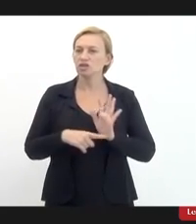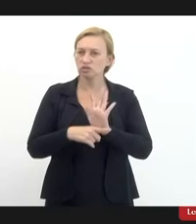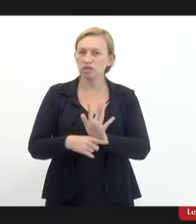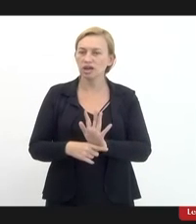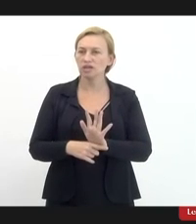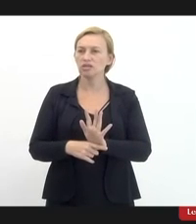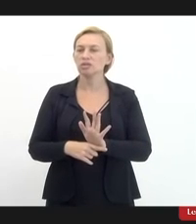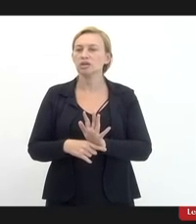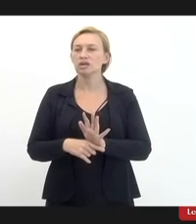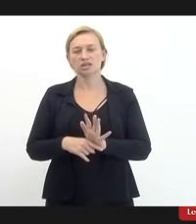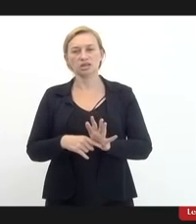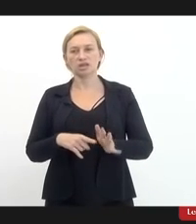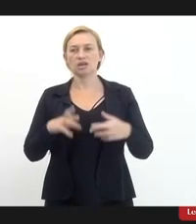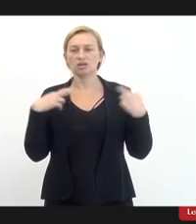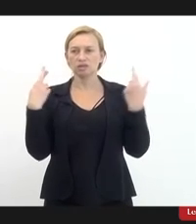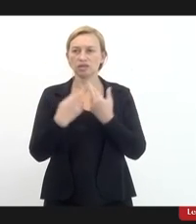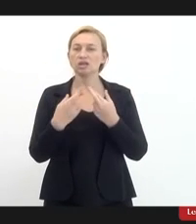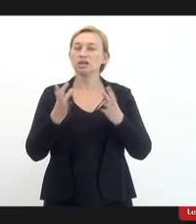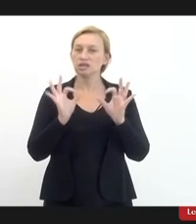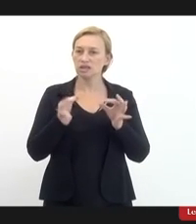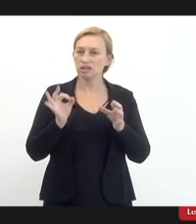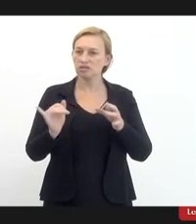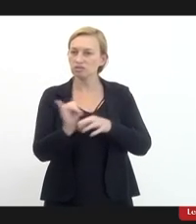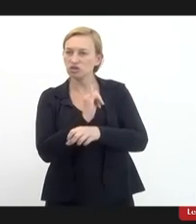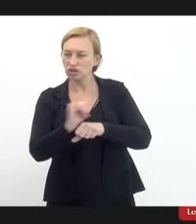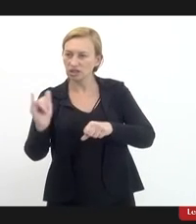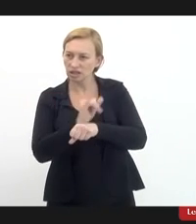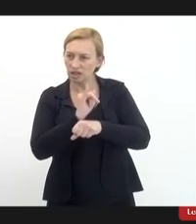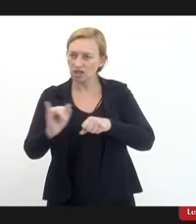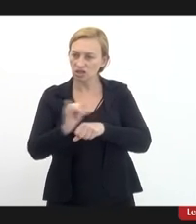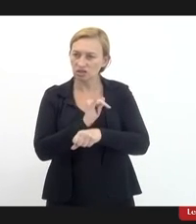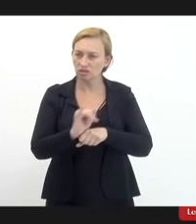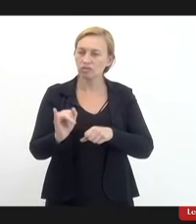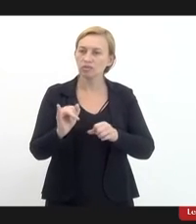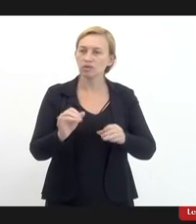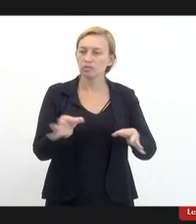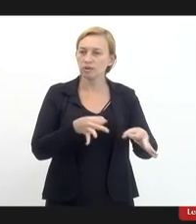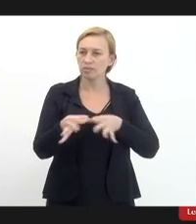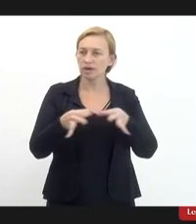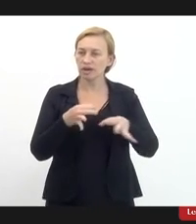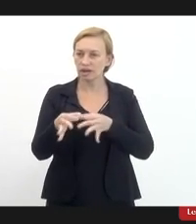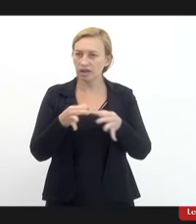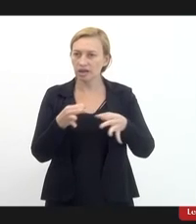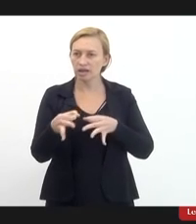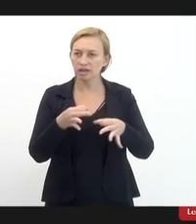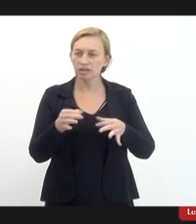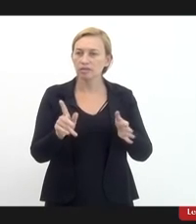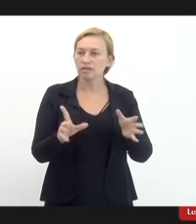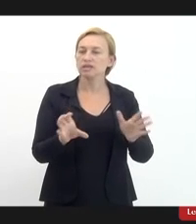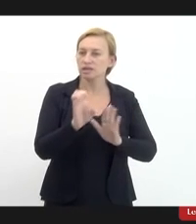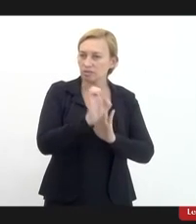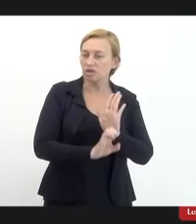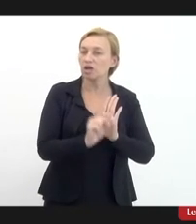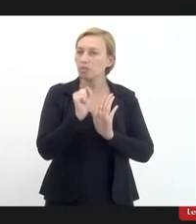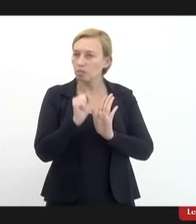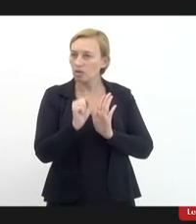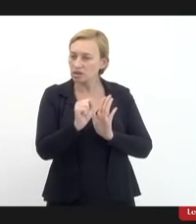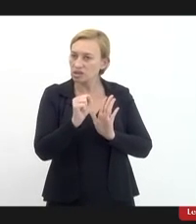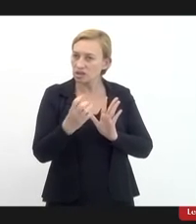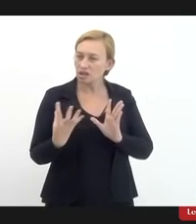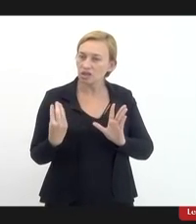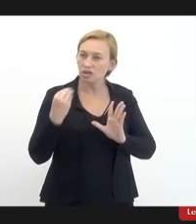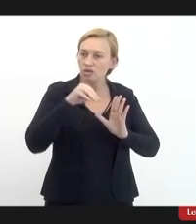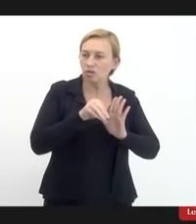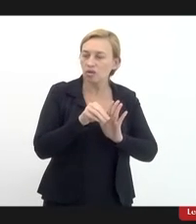certeza agora a gente vai elaborar fazer destaque nessa emenda para que a gente possa colocar